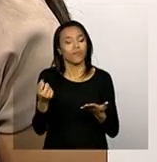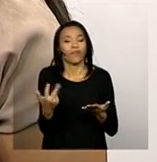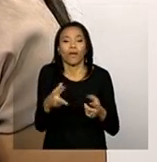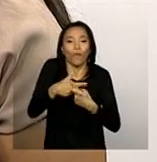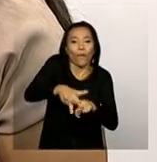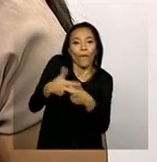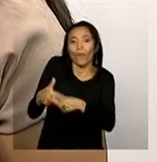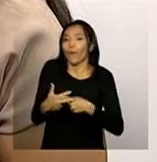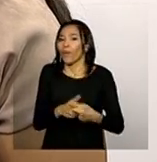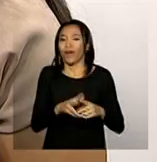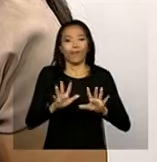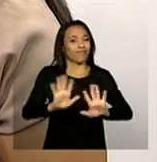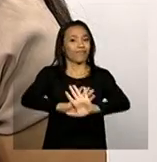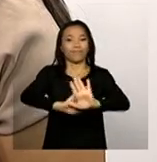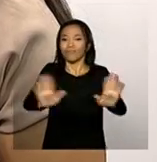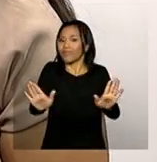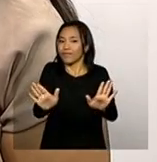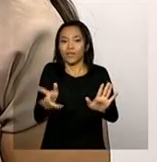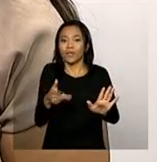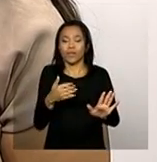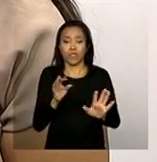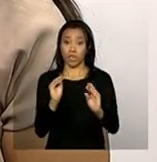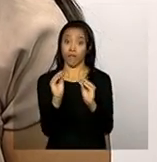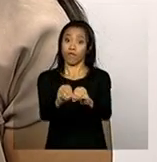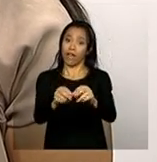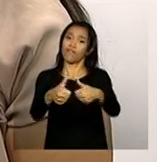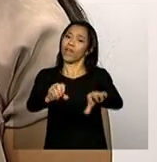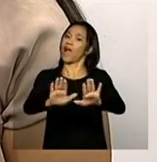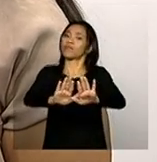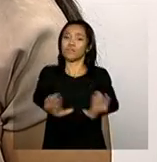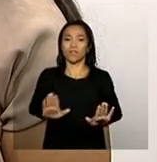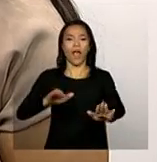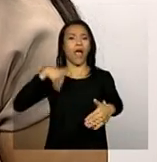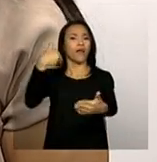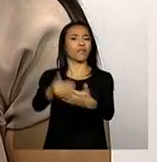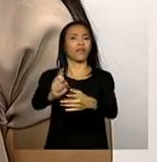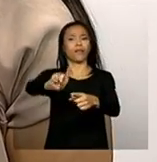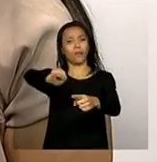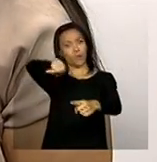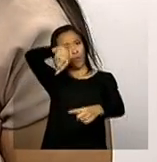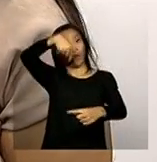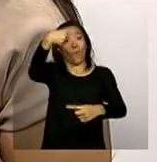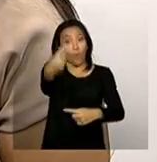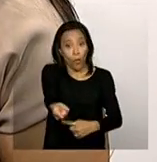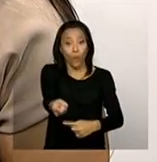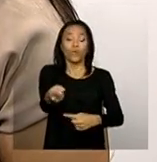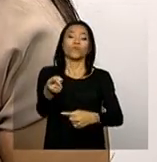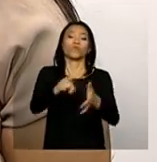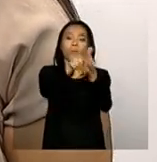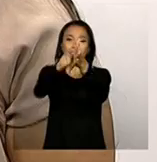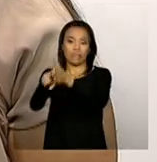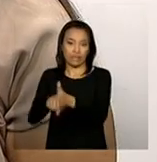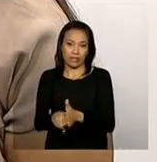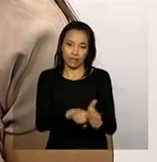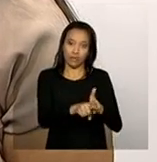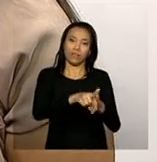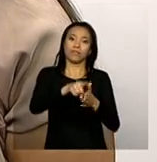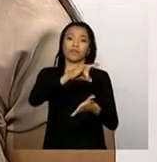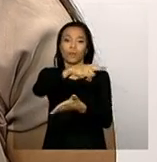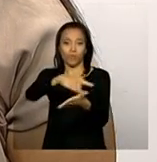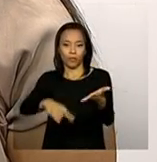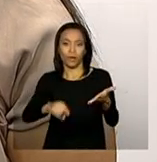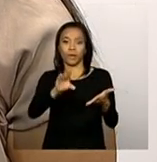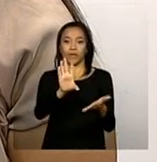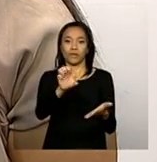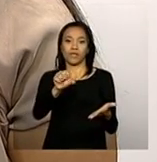prestadas vão ficar inseridas no sistema daquela forma até o próximo censo suas. E aí é importante